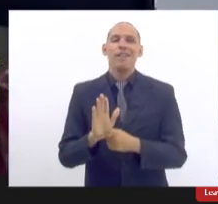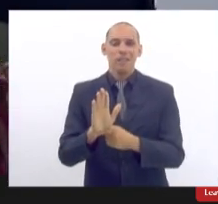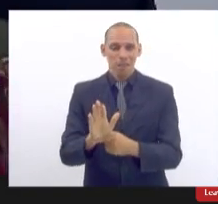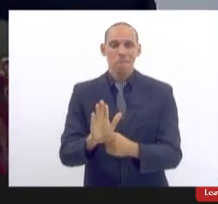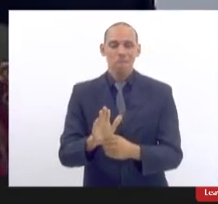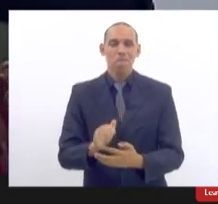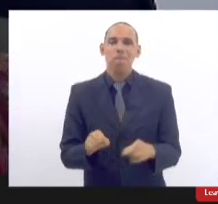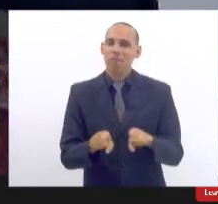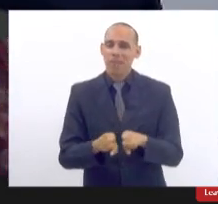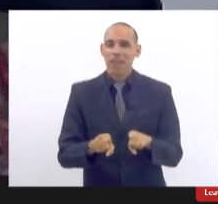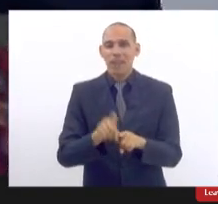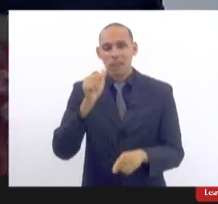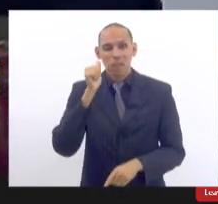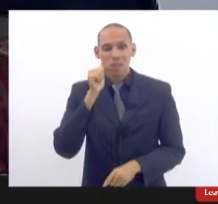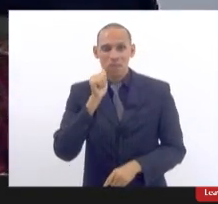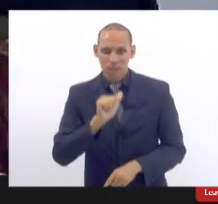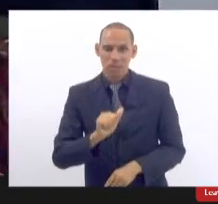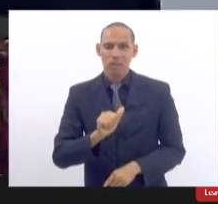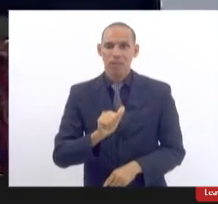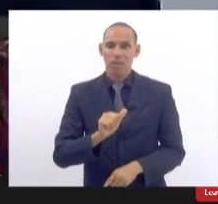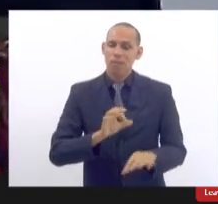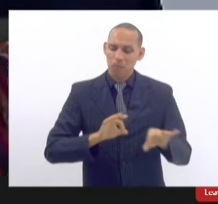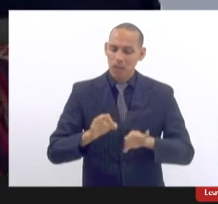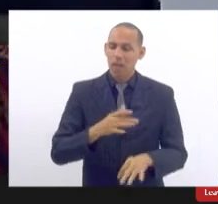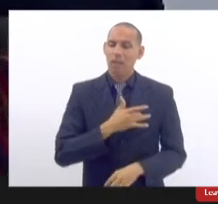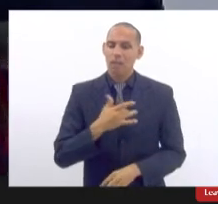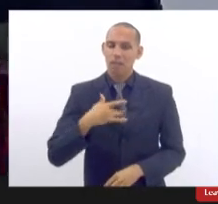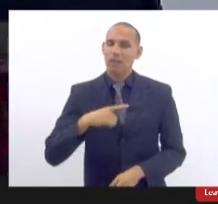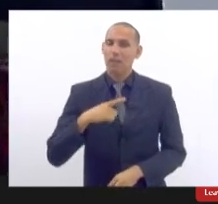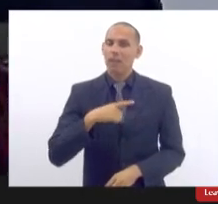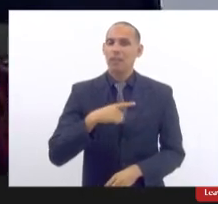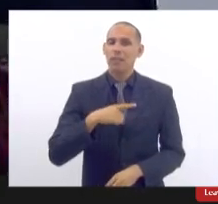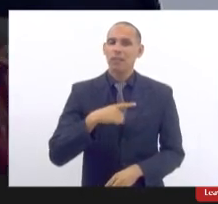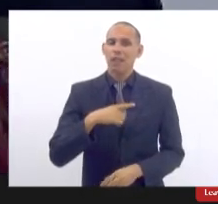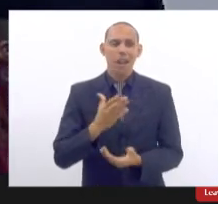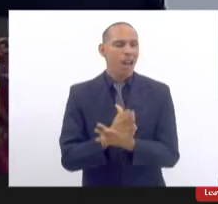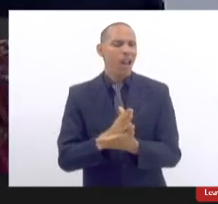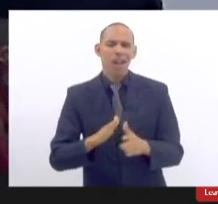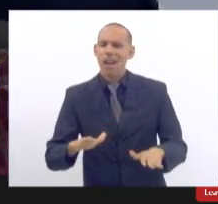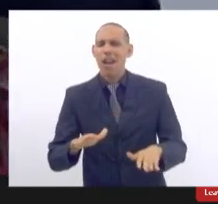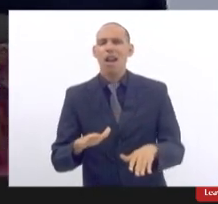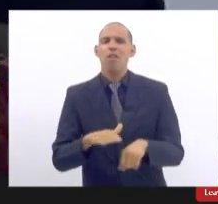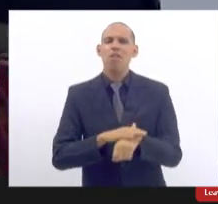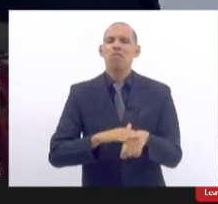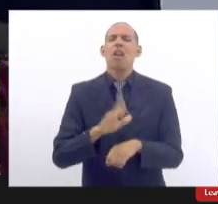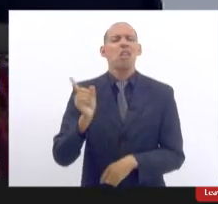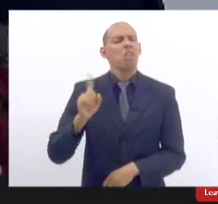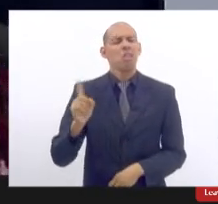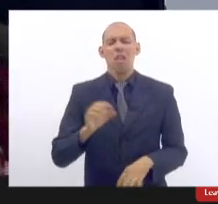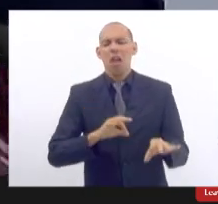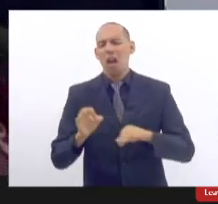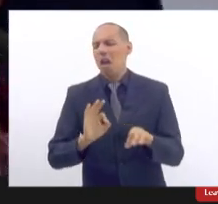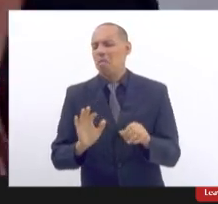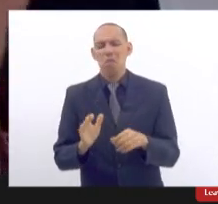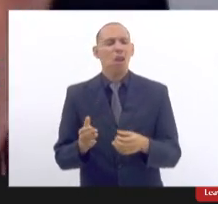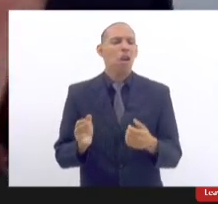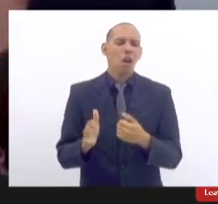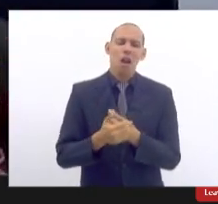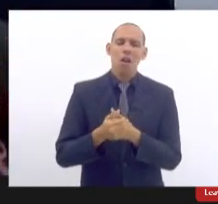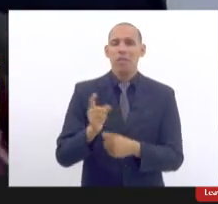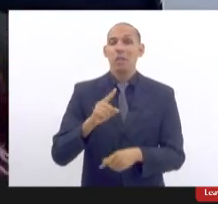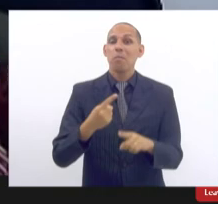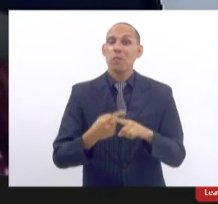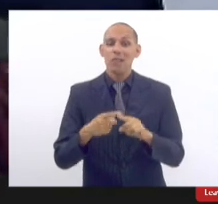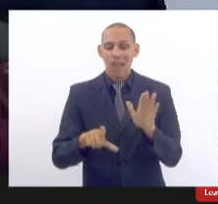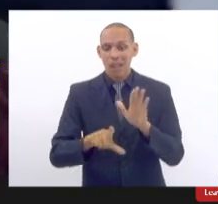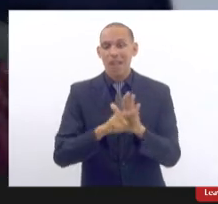as mulheres que tem de saúde que acabou essa conversa o plano não cobre porque é estético mas a lei diz que não